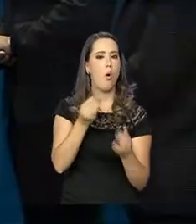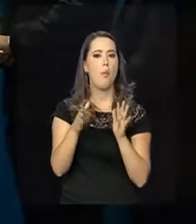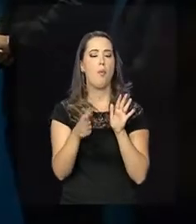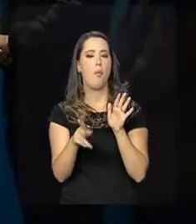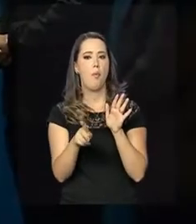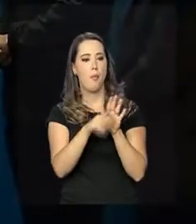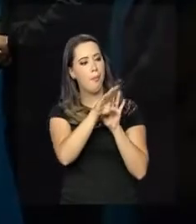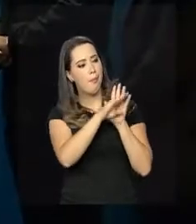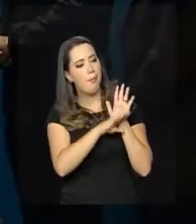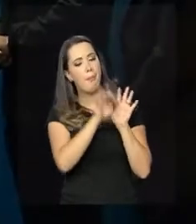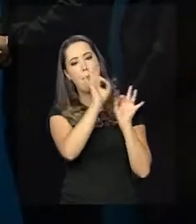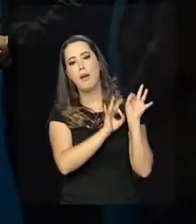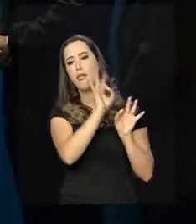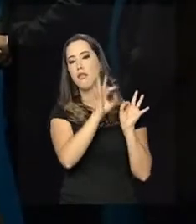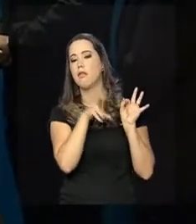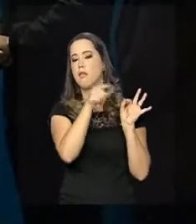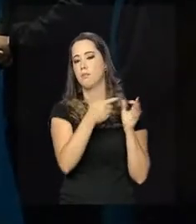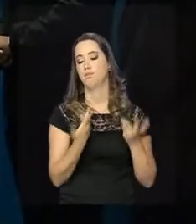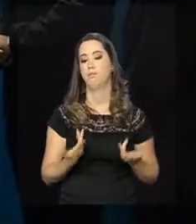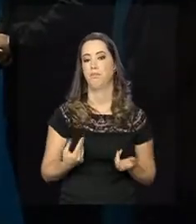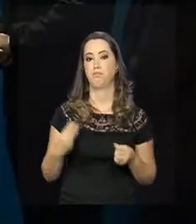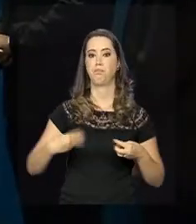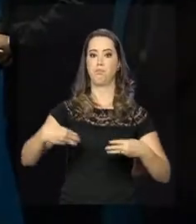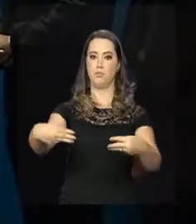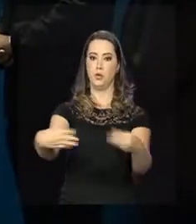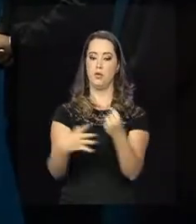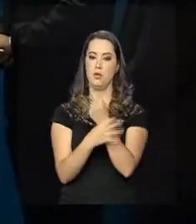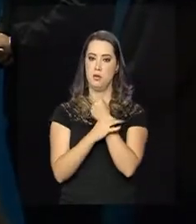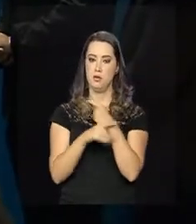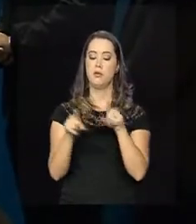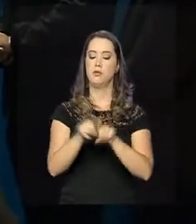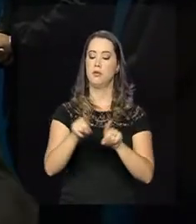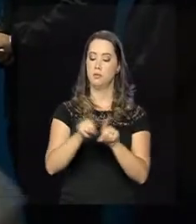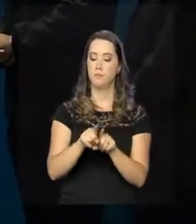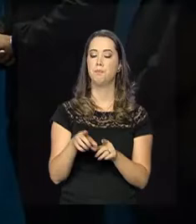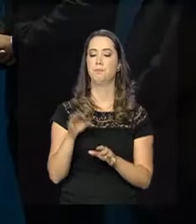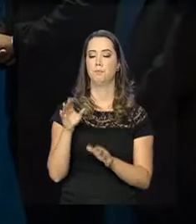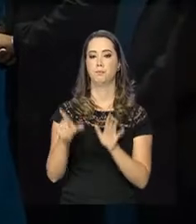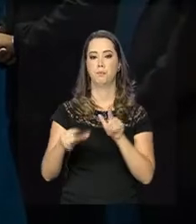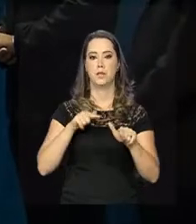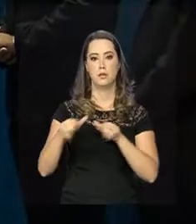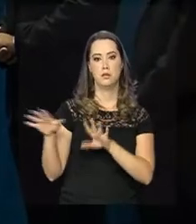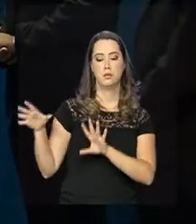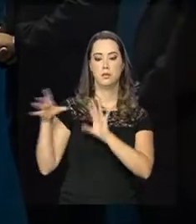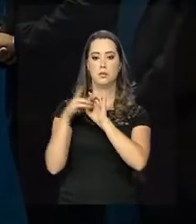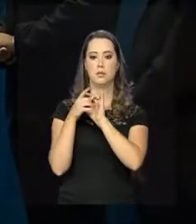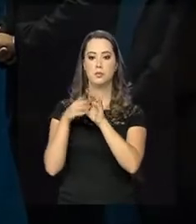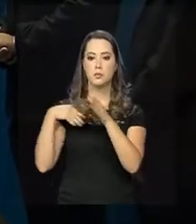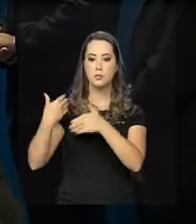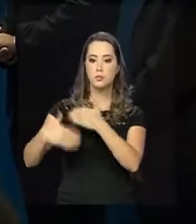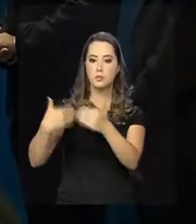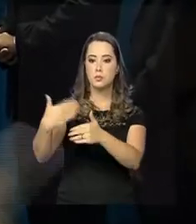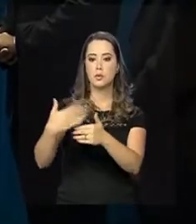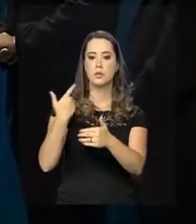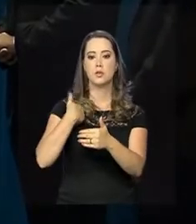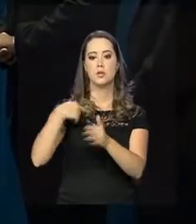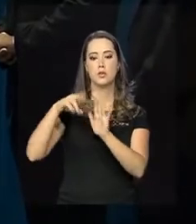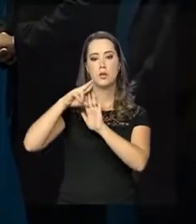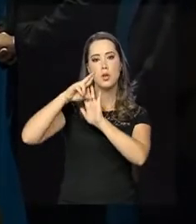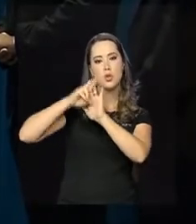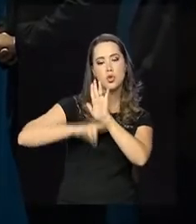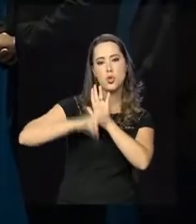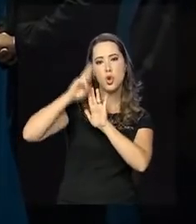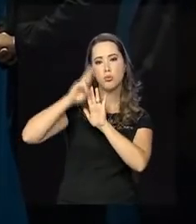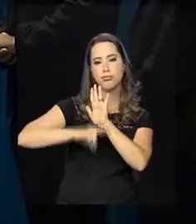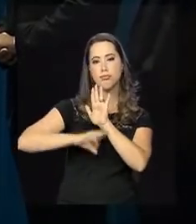O Ministério da Segurança Pública, criado pelo governo federal, ele também trabalha para unificar os processos aí de registros